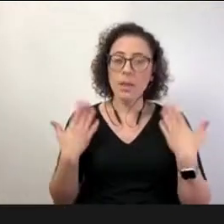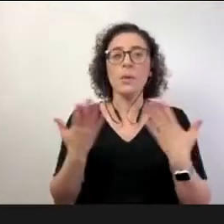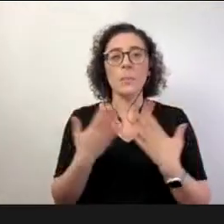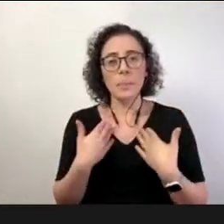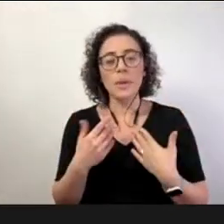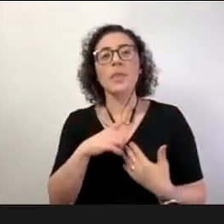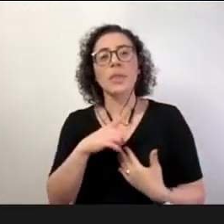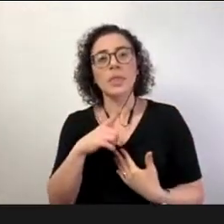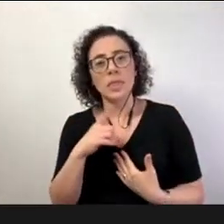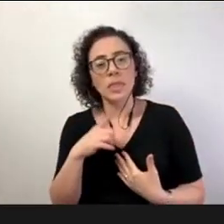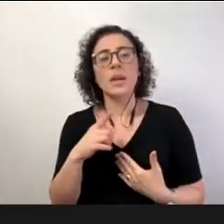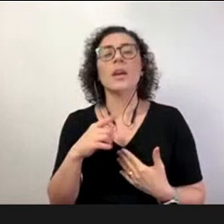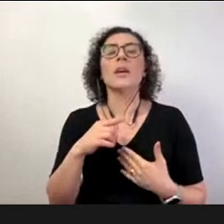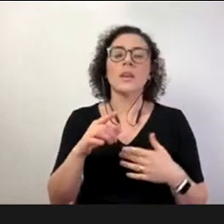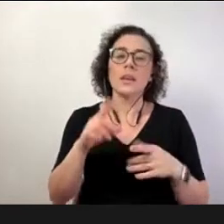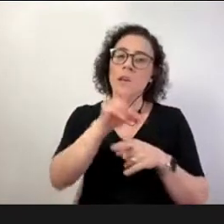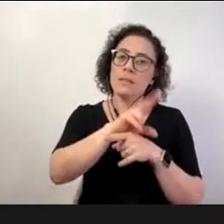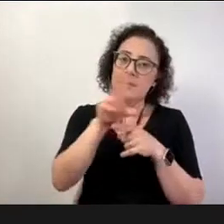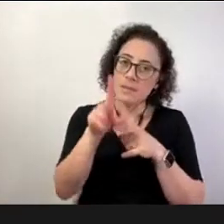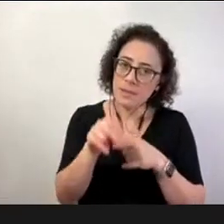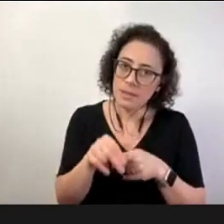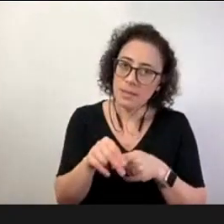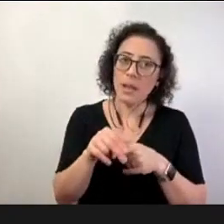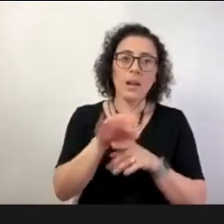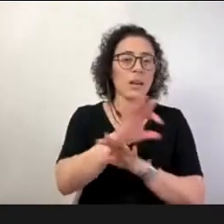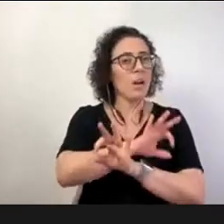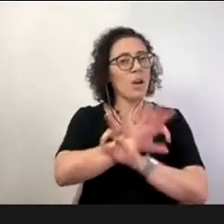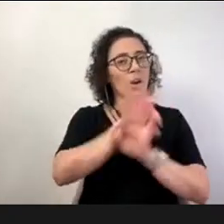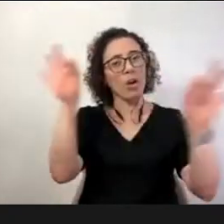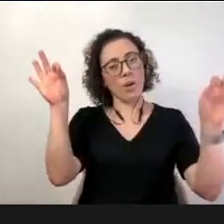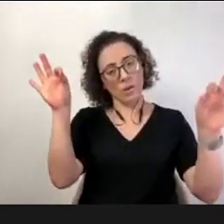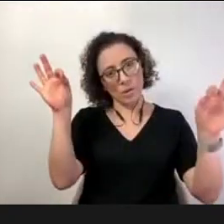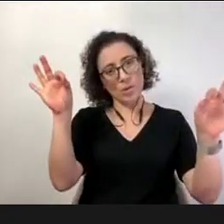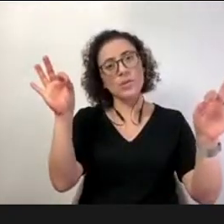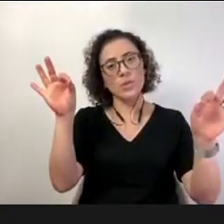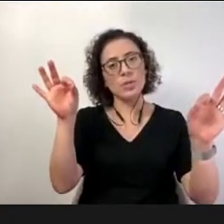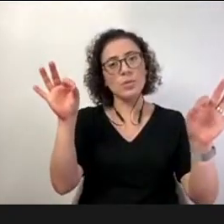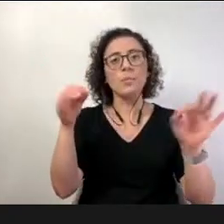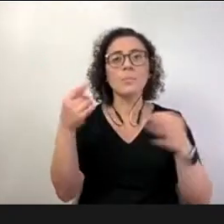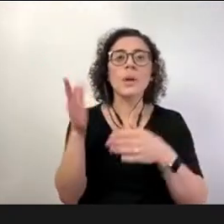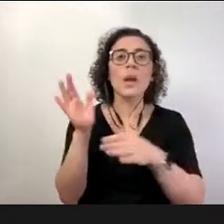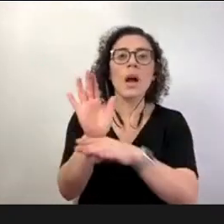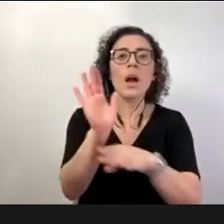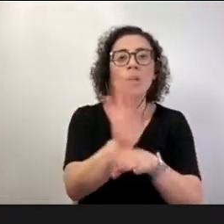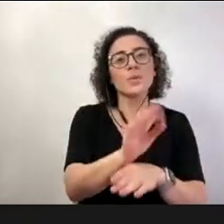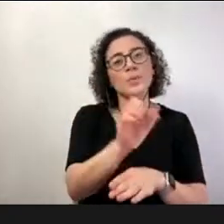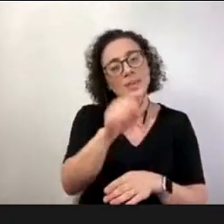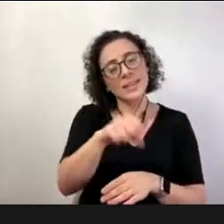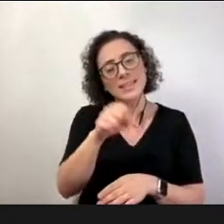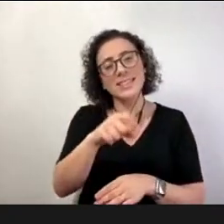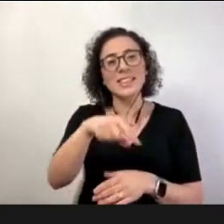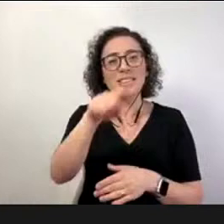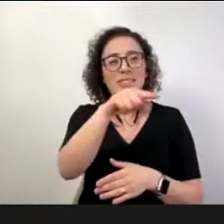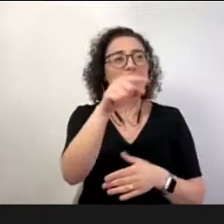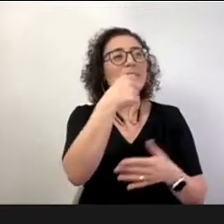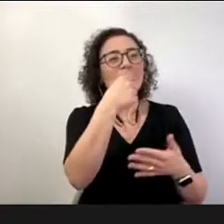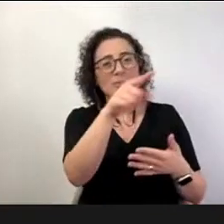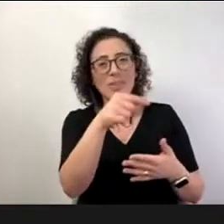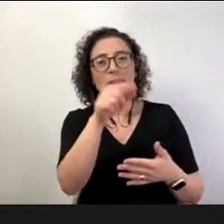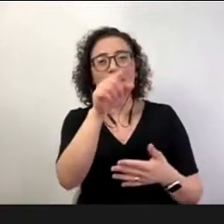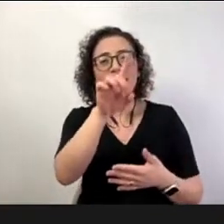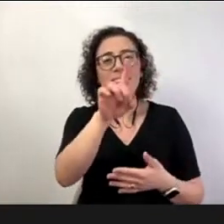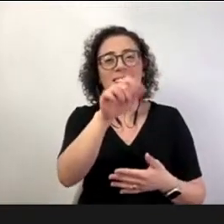claras e maravilhosas que inclusive contemplam todos os pontos aqui né que o professor Davi colocou